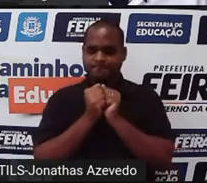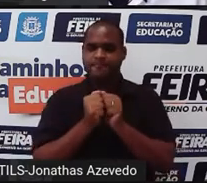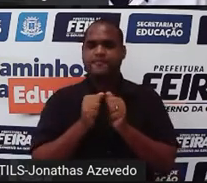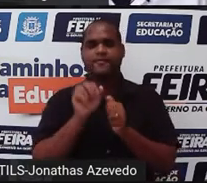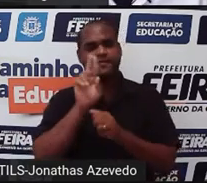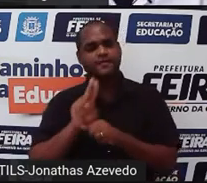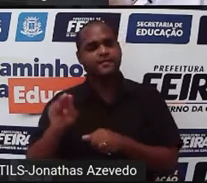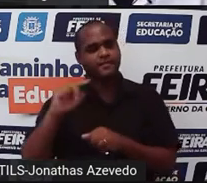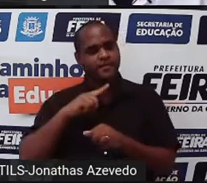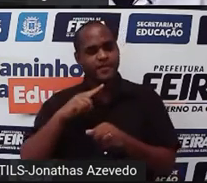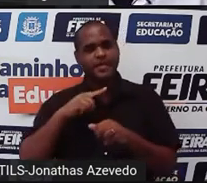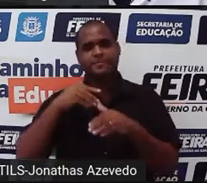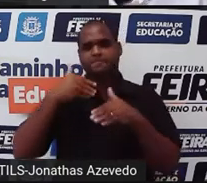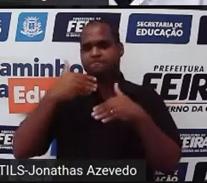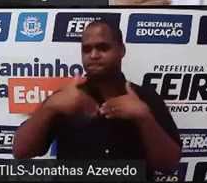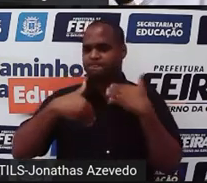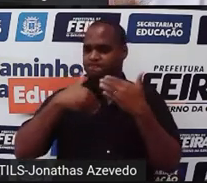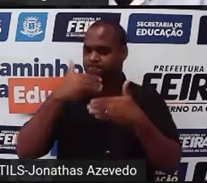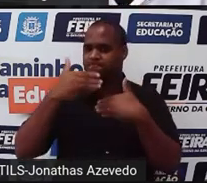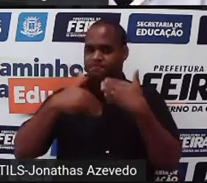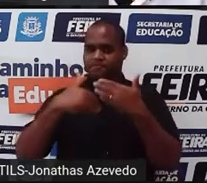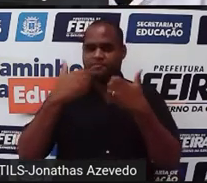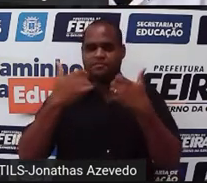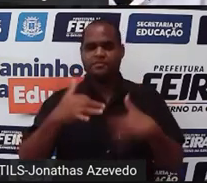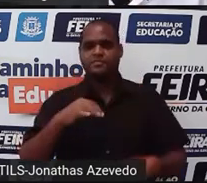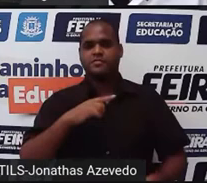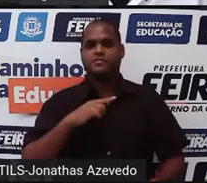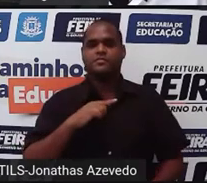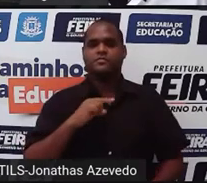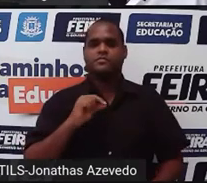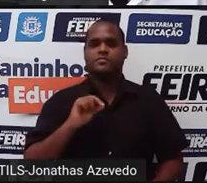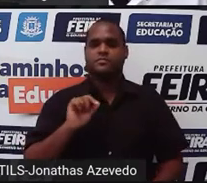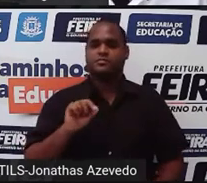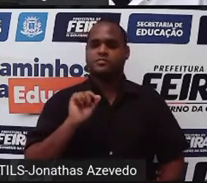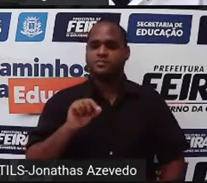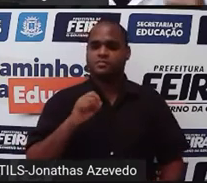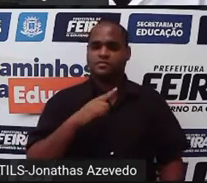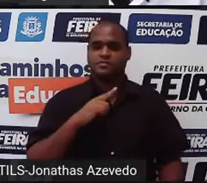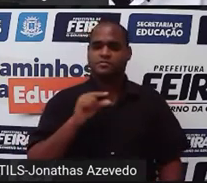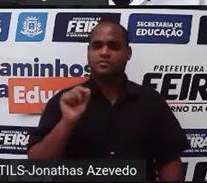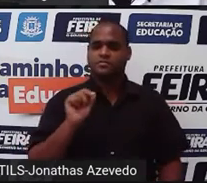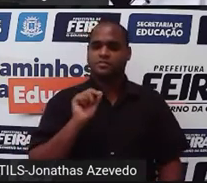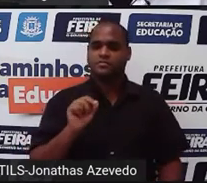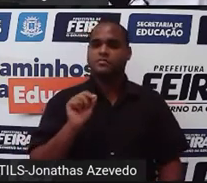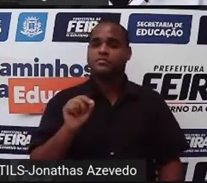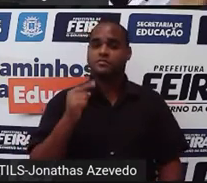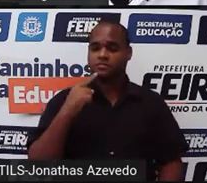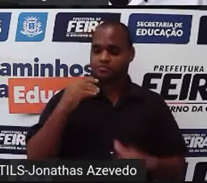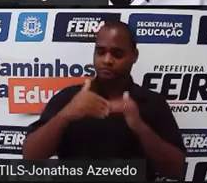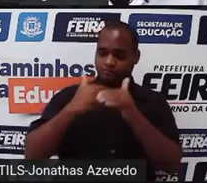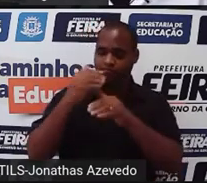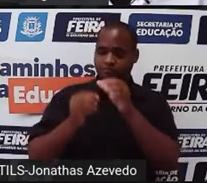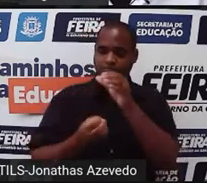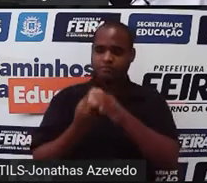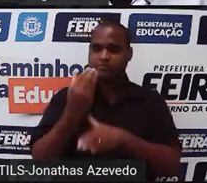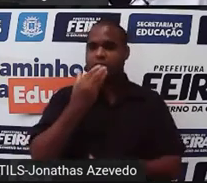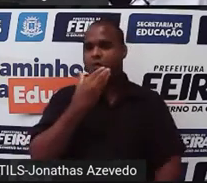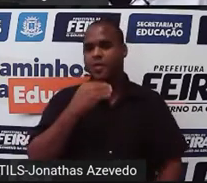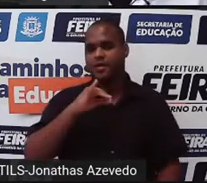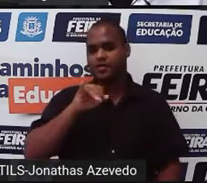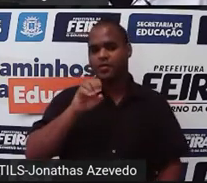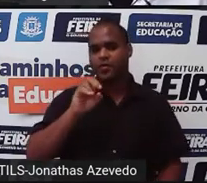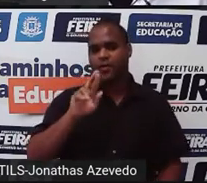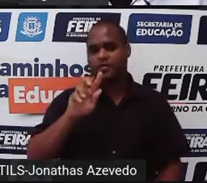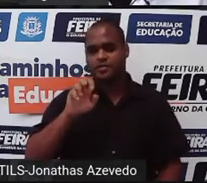usando os passos, né, o passo a passo de resolver problema criado, desenvolvido pelo Jorge Polia.